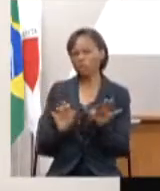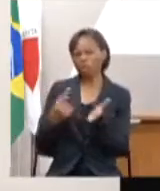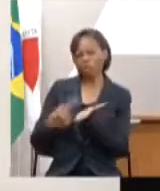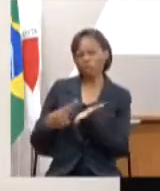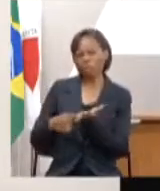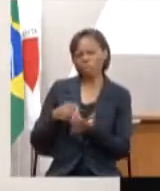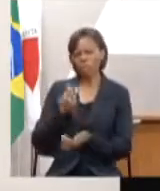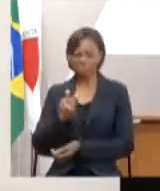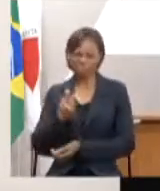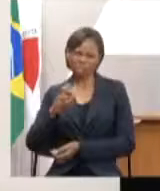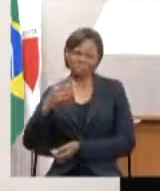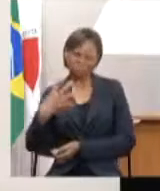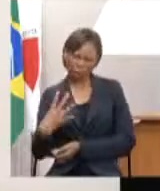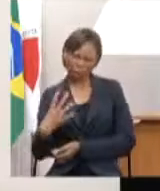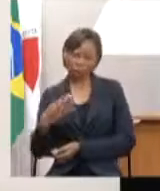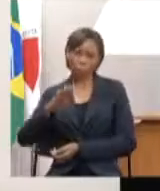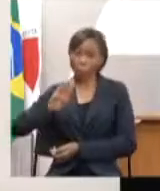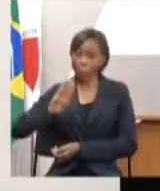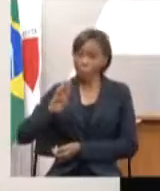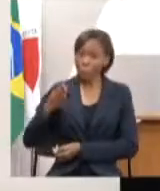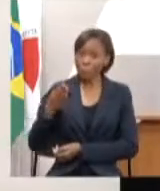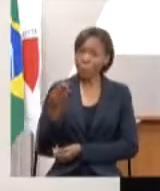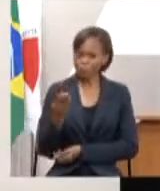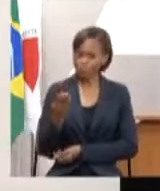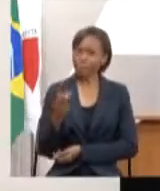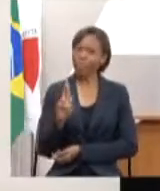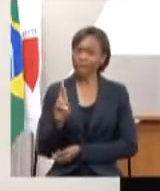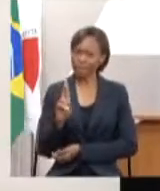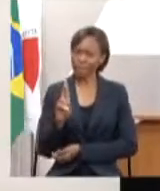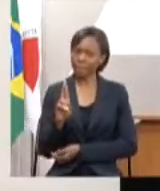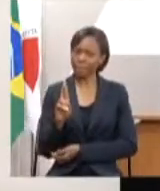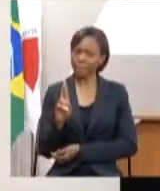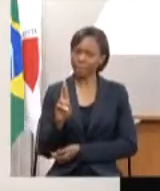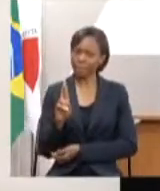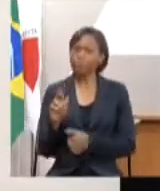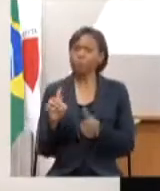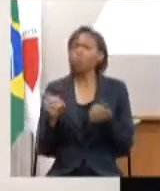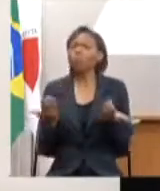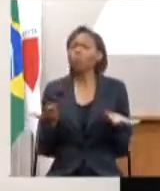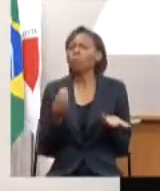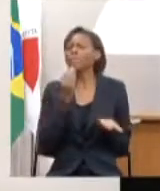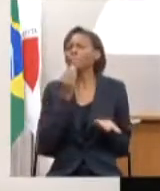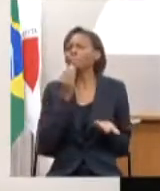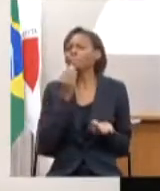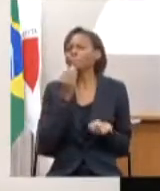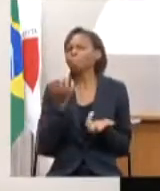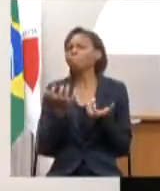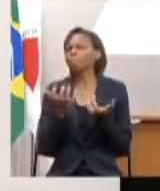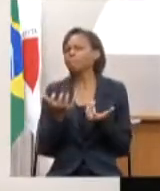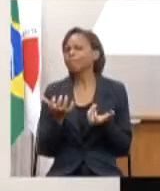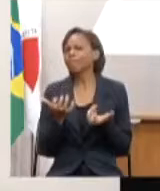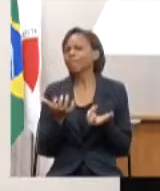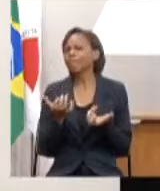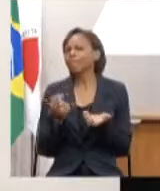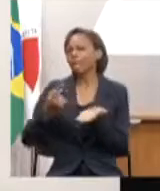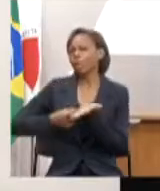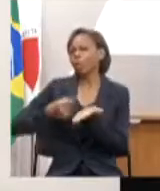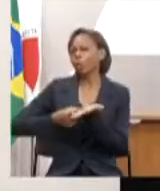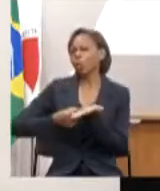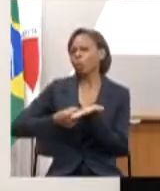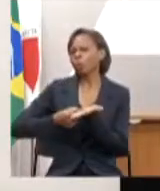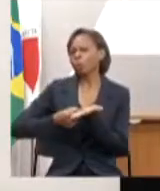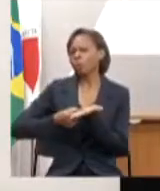audiência no dia 17 de novembro. Qual é a expectativa em relação a esse acordo judicial